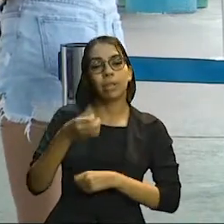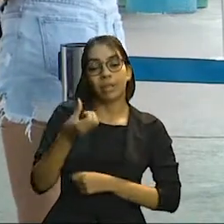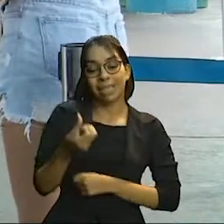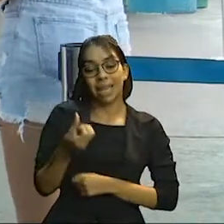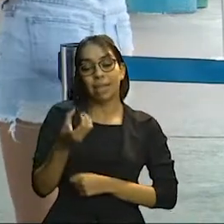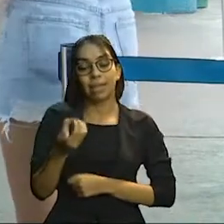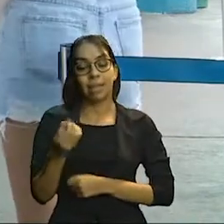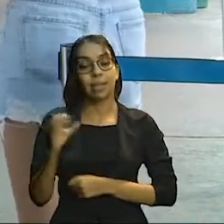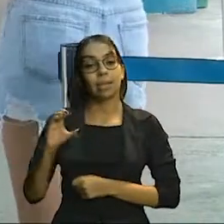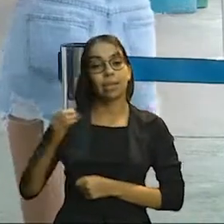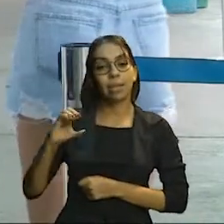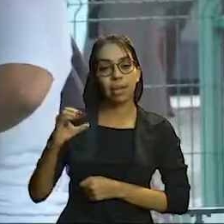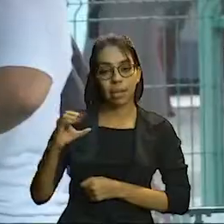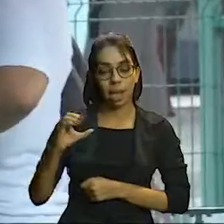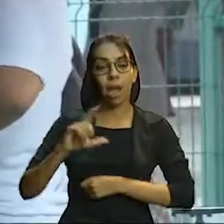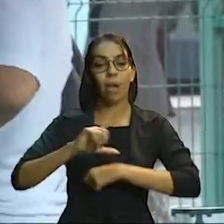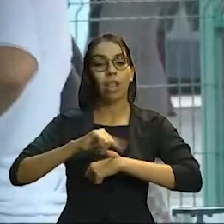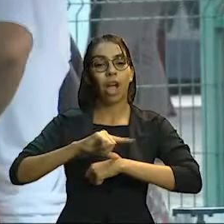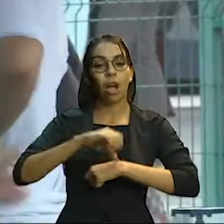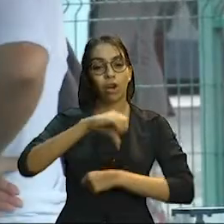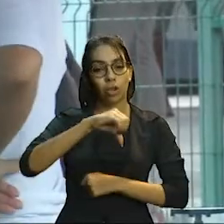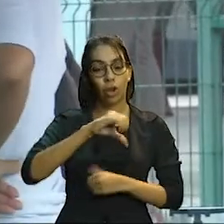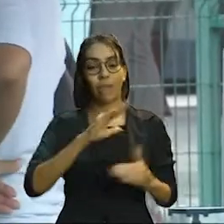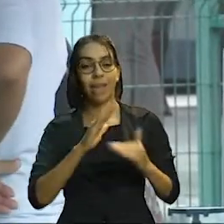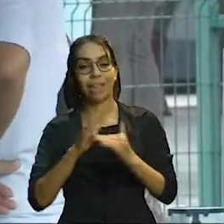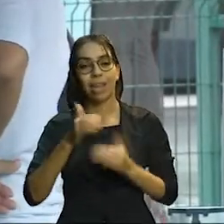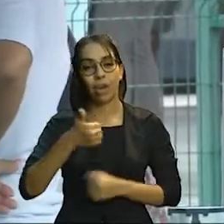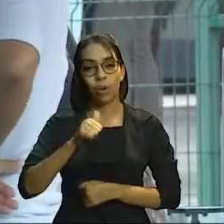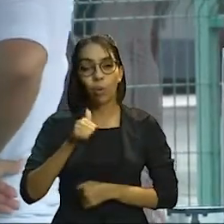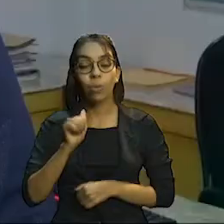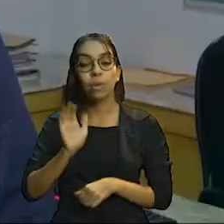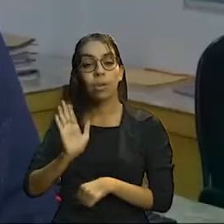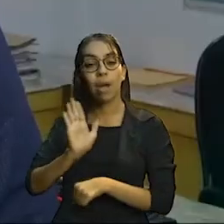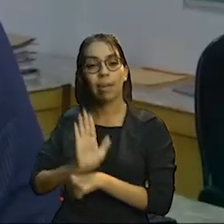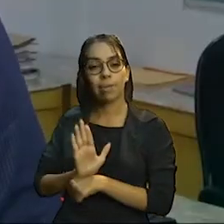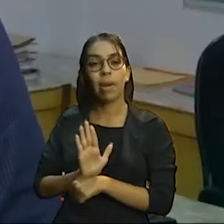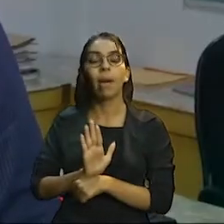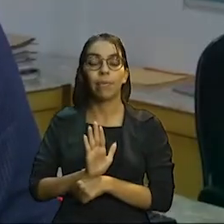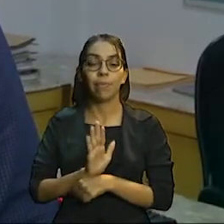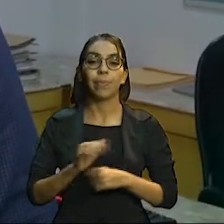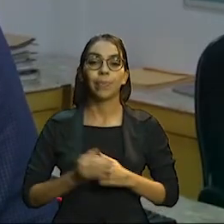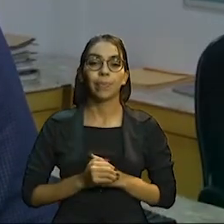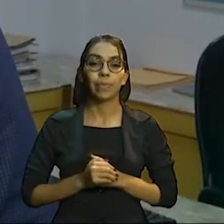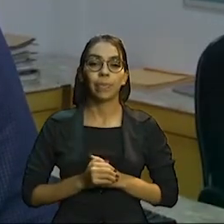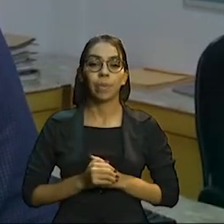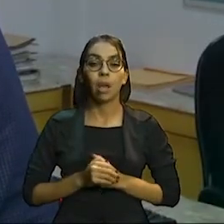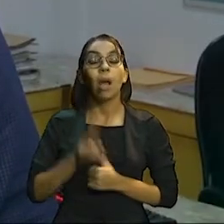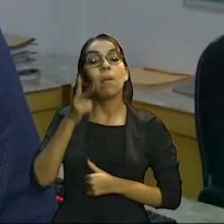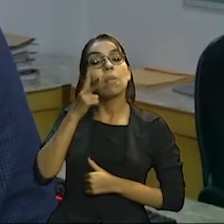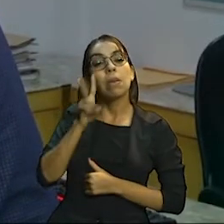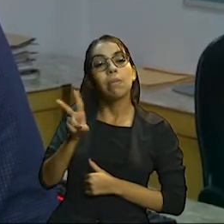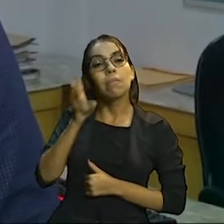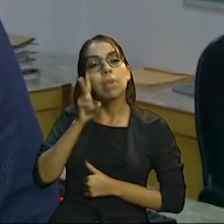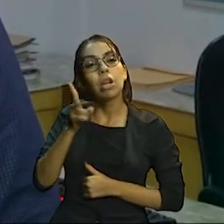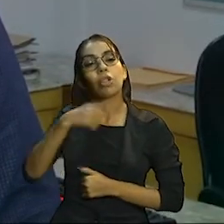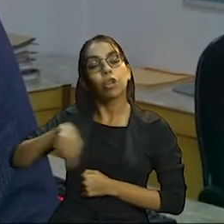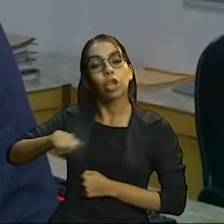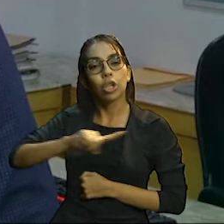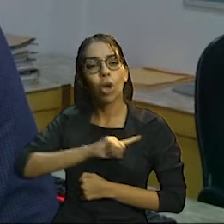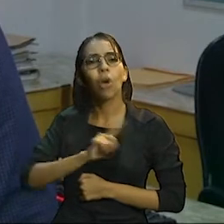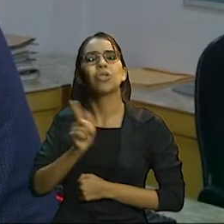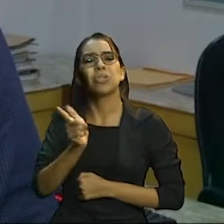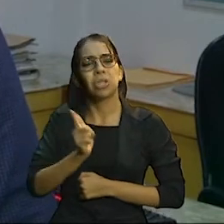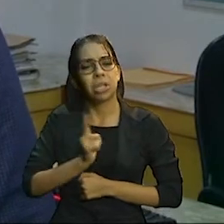centavos, das 9 às 11 e das 14 às 16 horas. Ressalto que há o compromisso dos consórcios